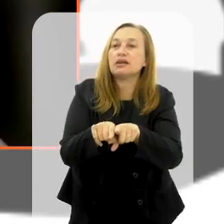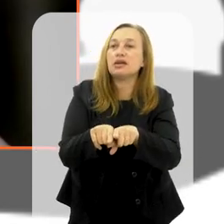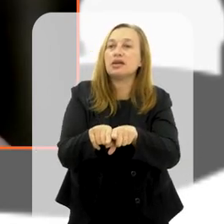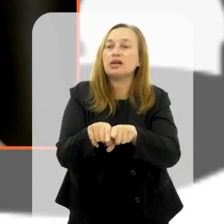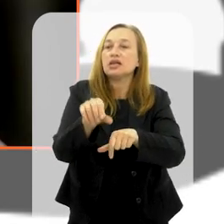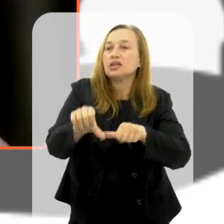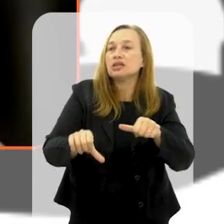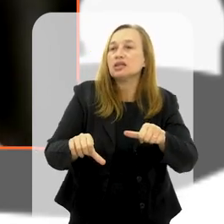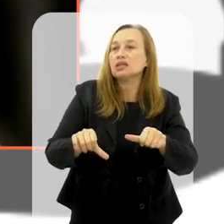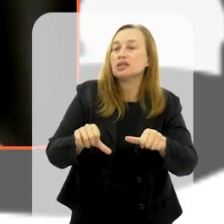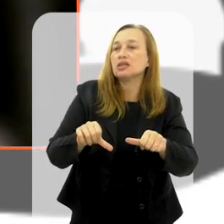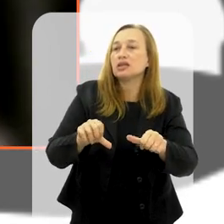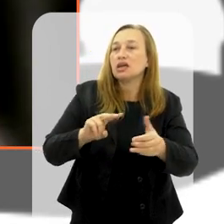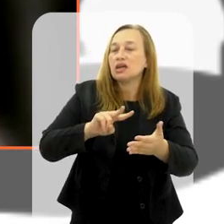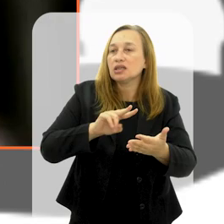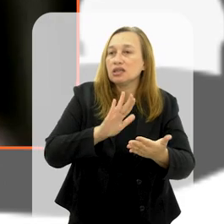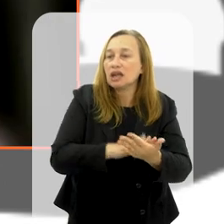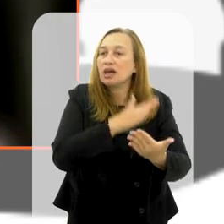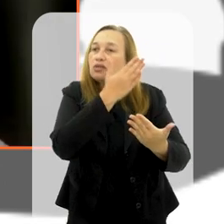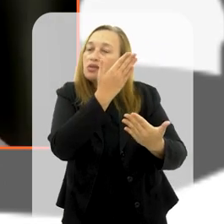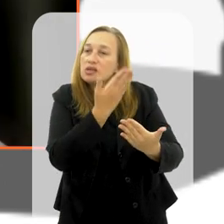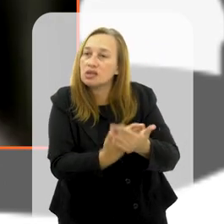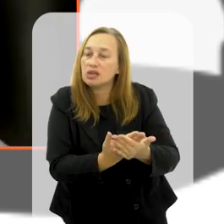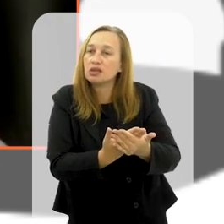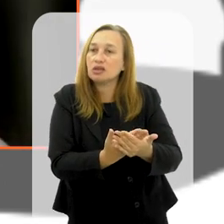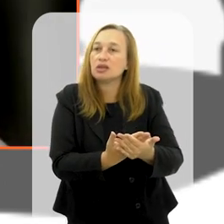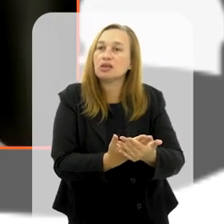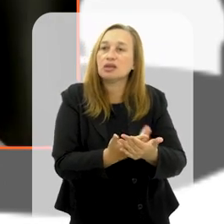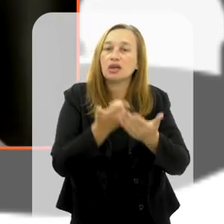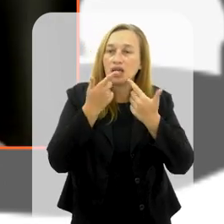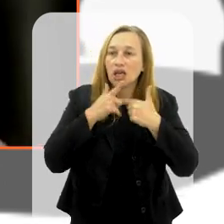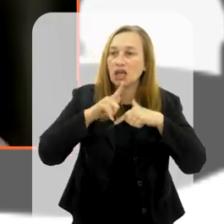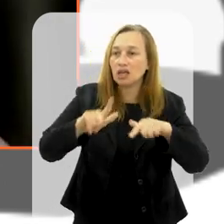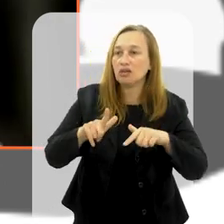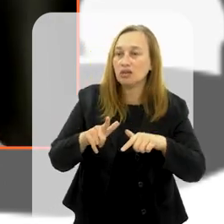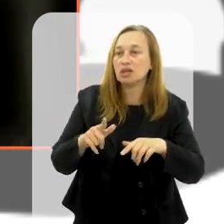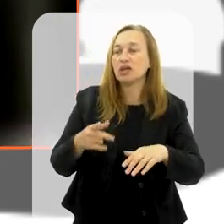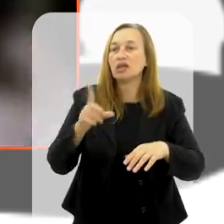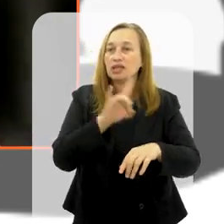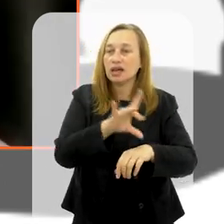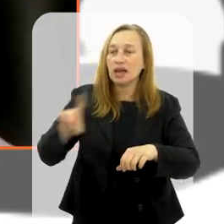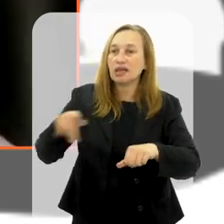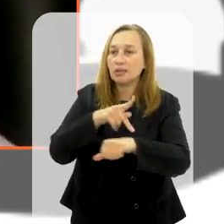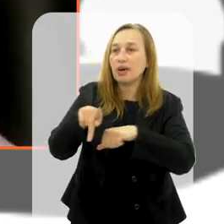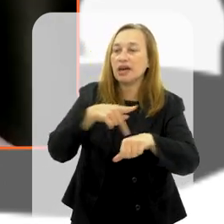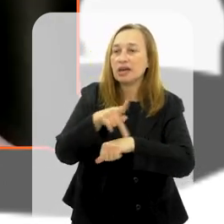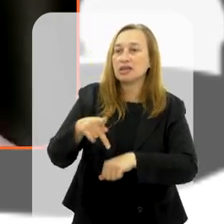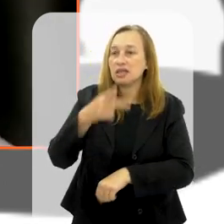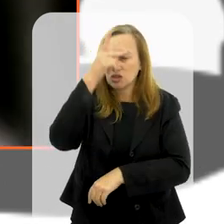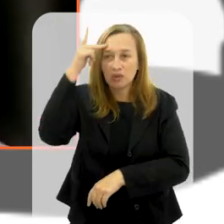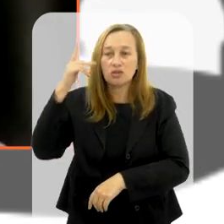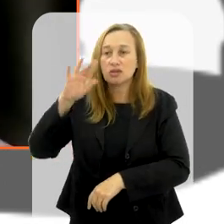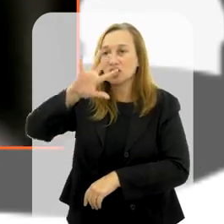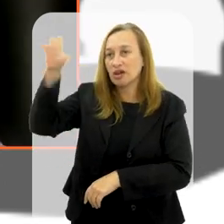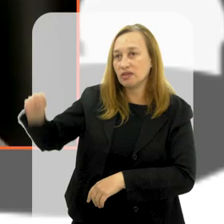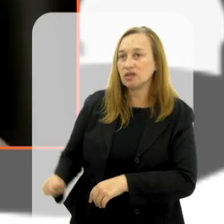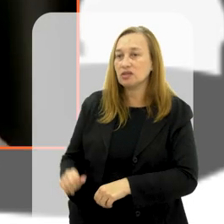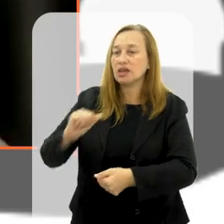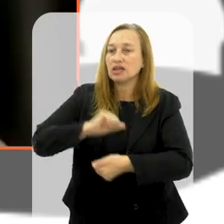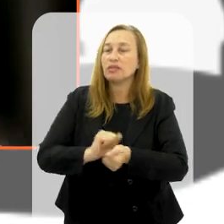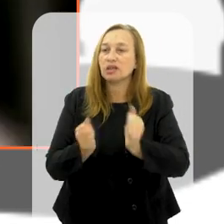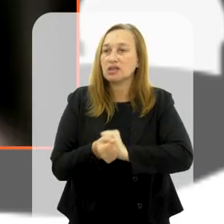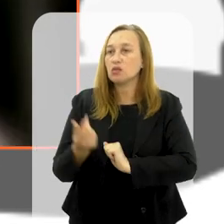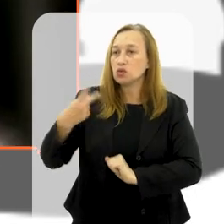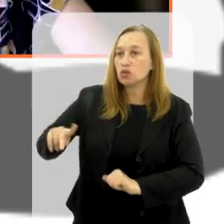parceria, transferir esse caderno para a África do Sul e, obviamente, o pessoal na África do Sul vai fazer as suas